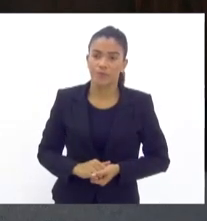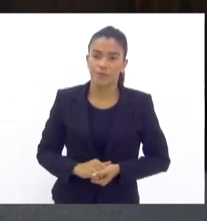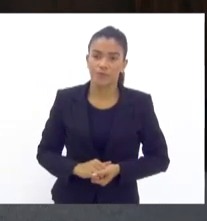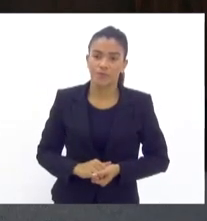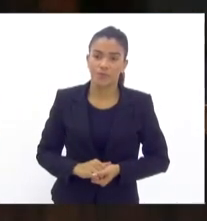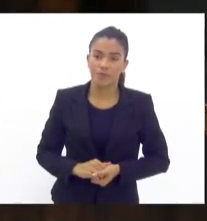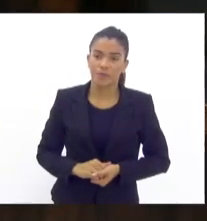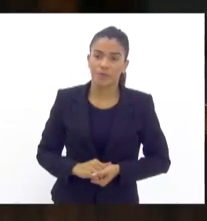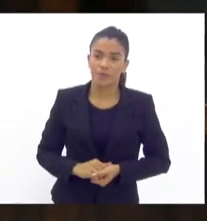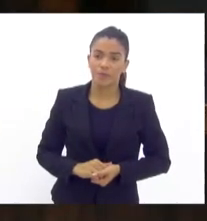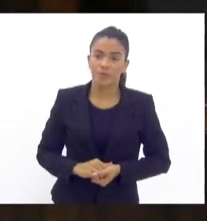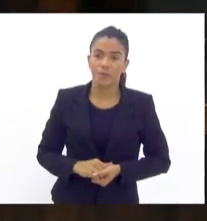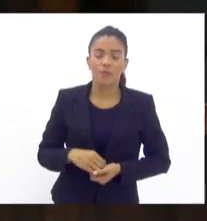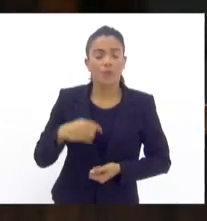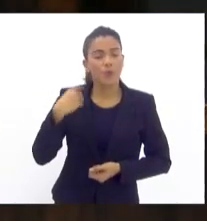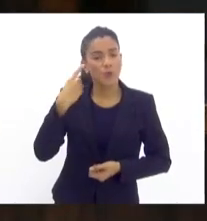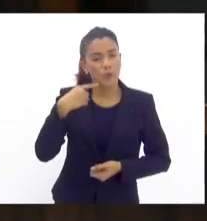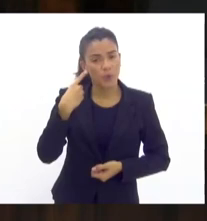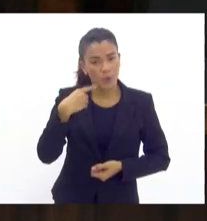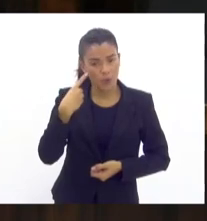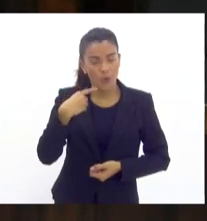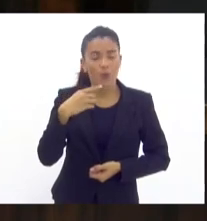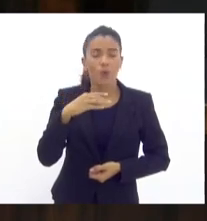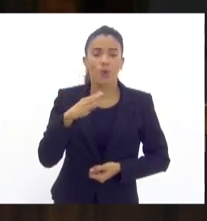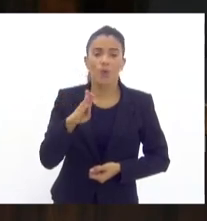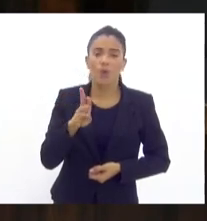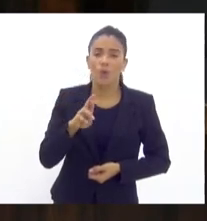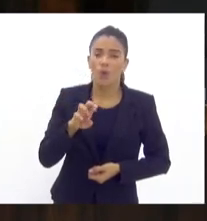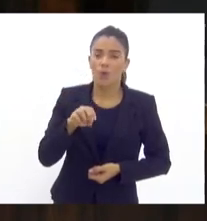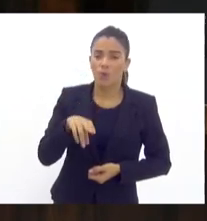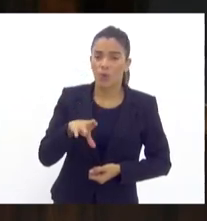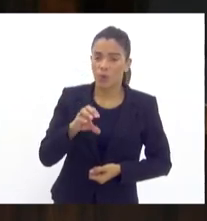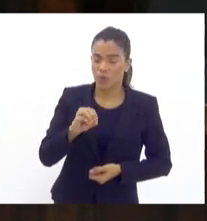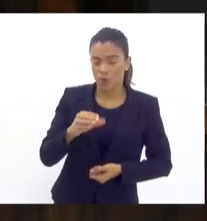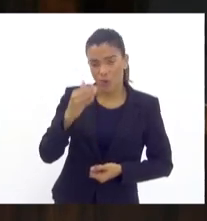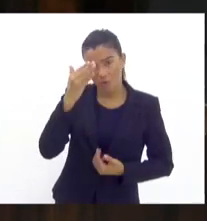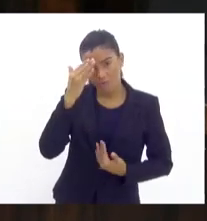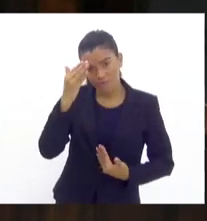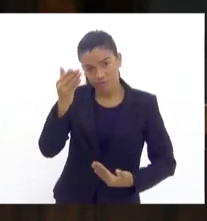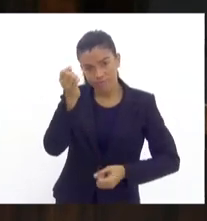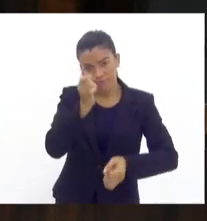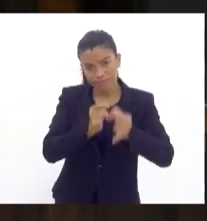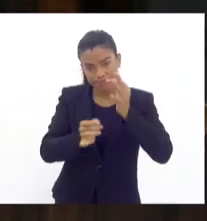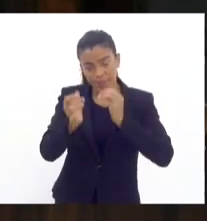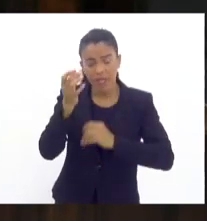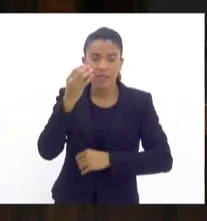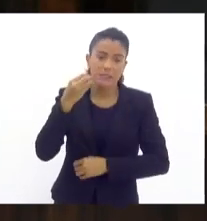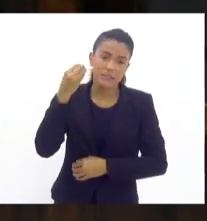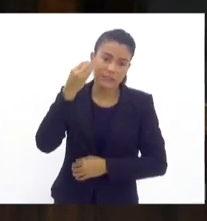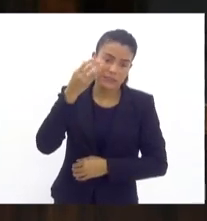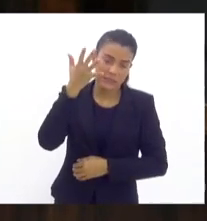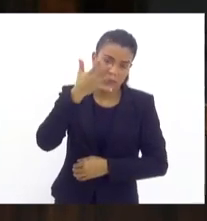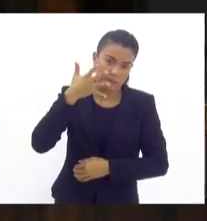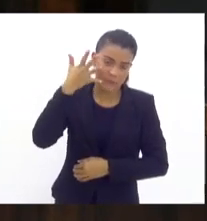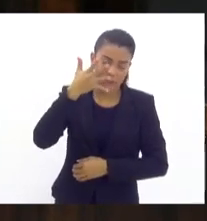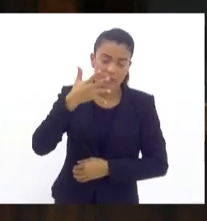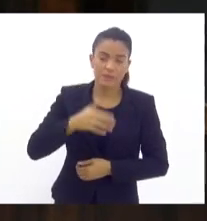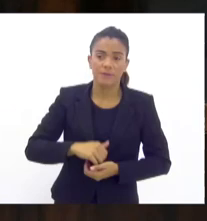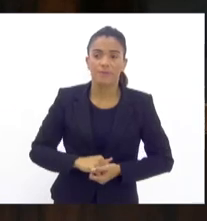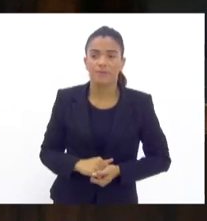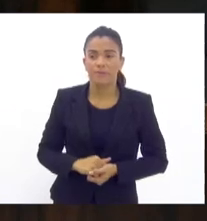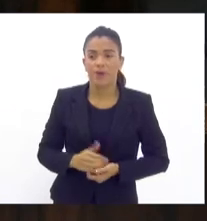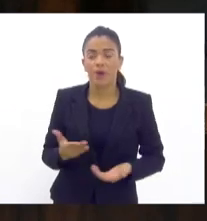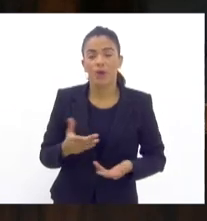Doutor Bruno, muito obrigado pela exposição. Passo a palavra agora para o Coronel Luiz Carlos